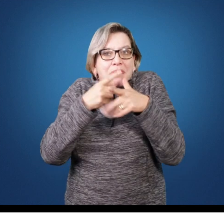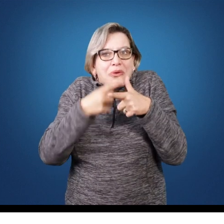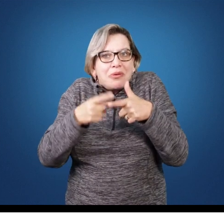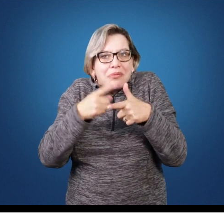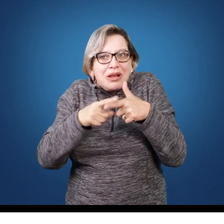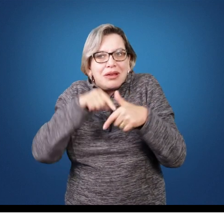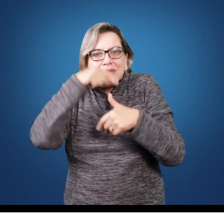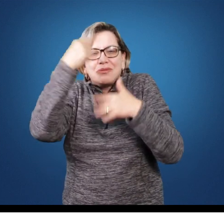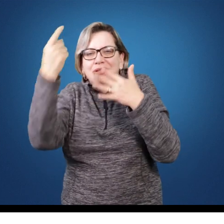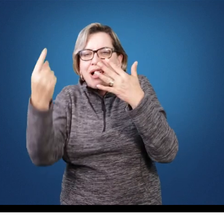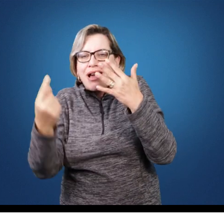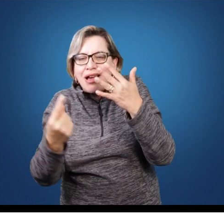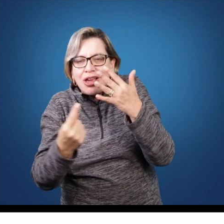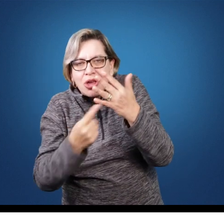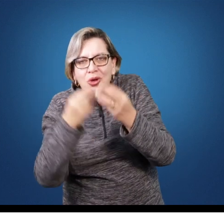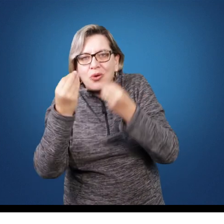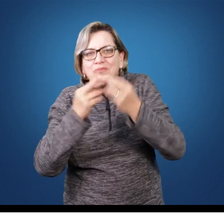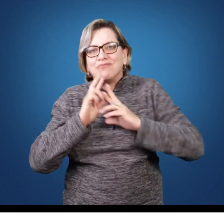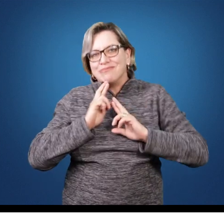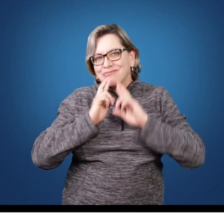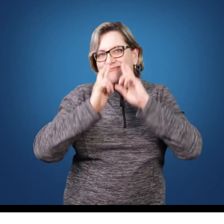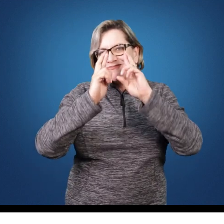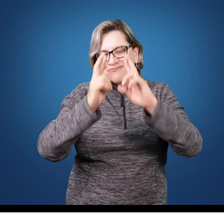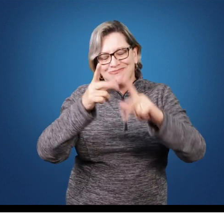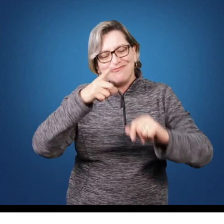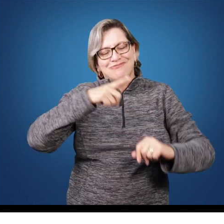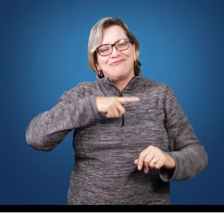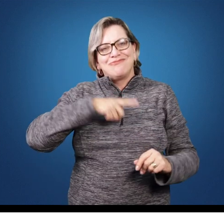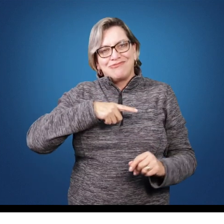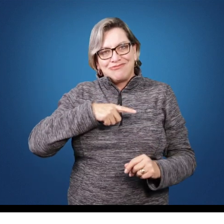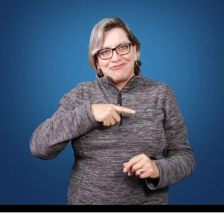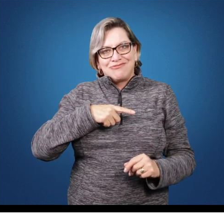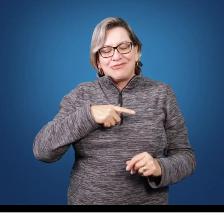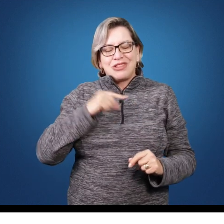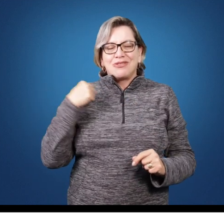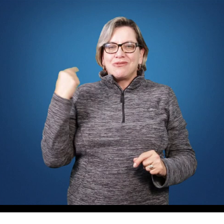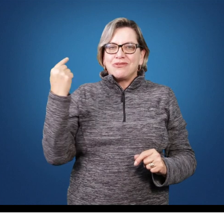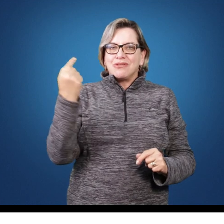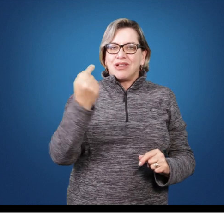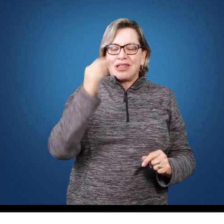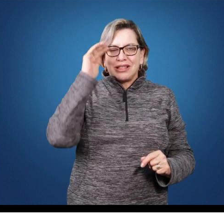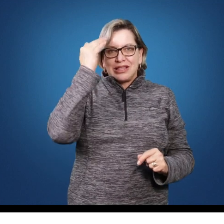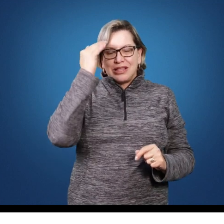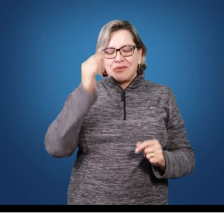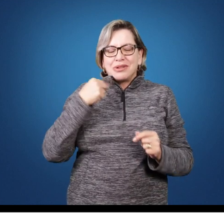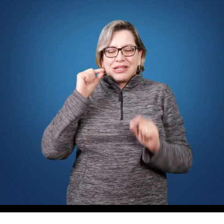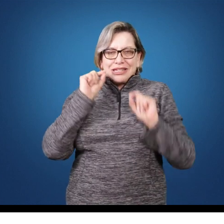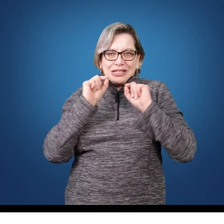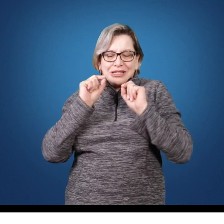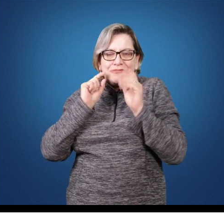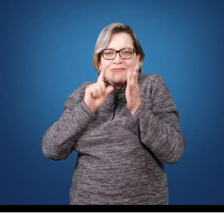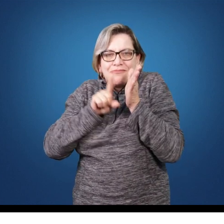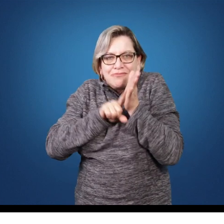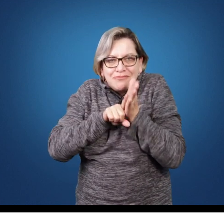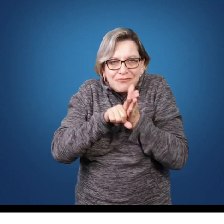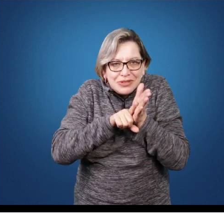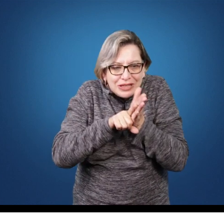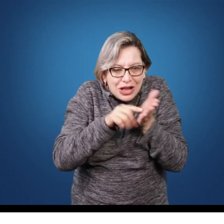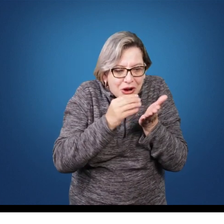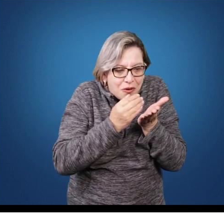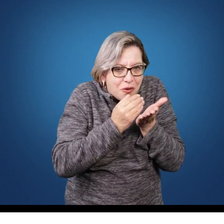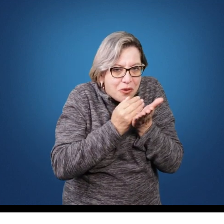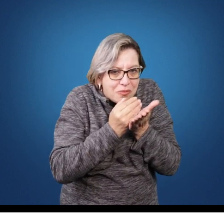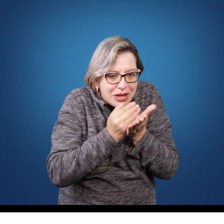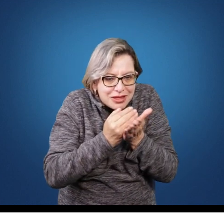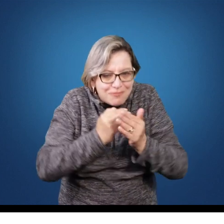discussão dos resultados. Então, entende-se que o pesquisar, ele parte de um